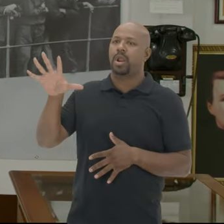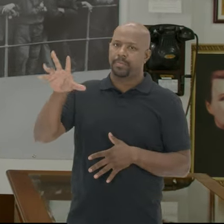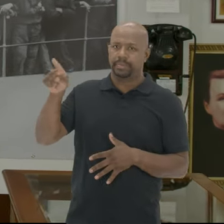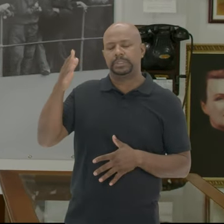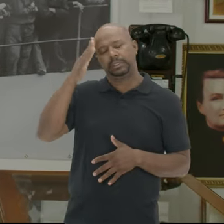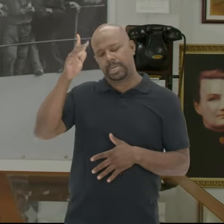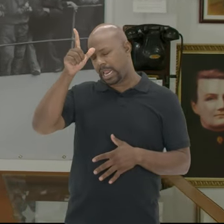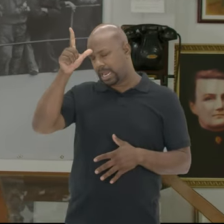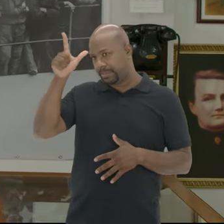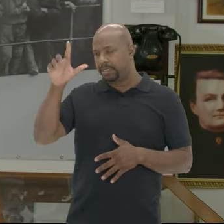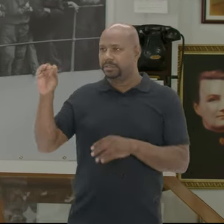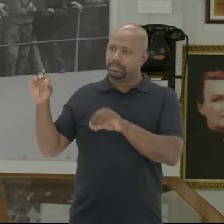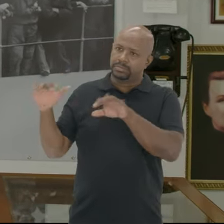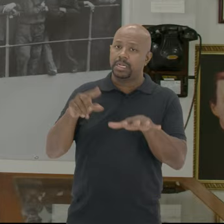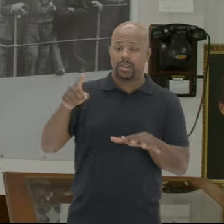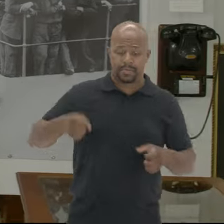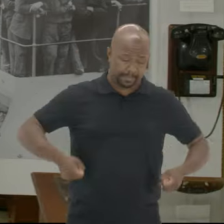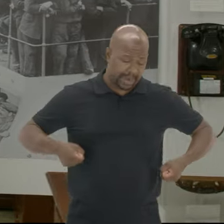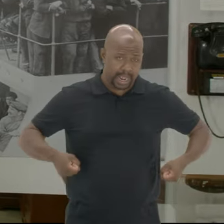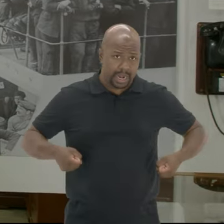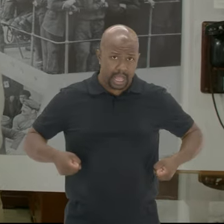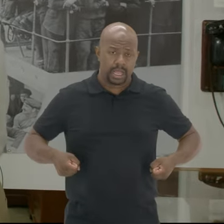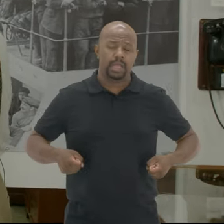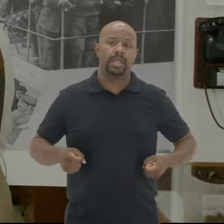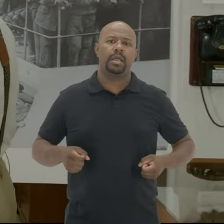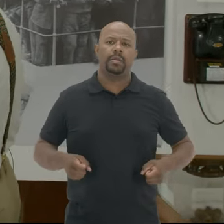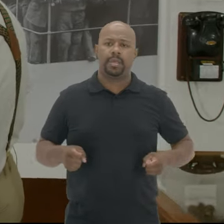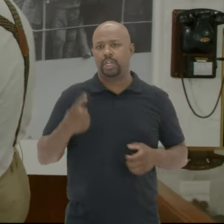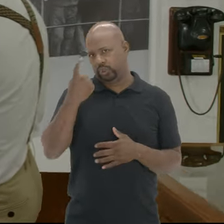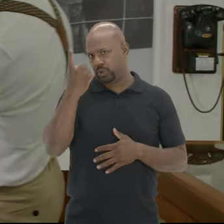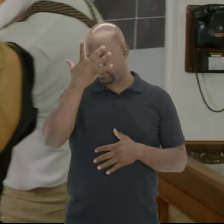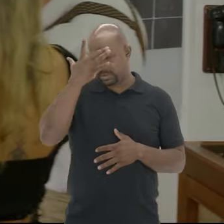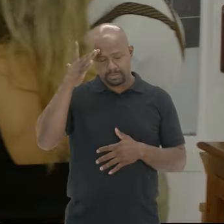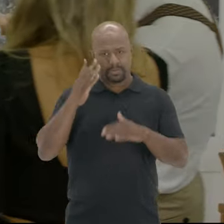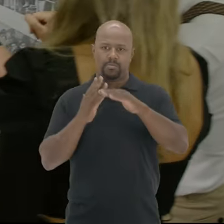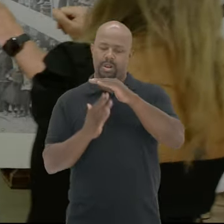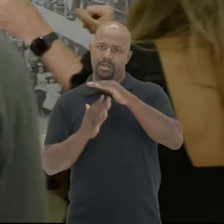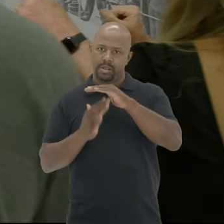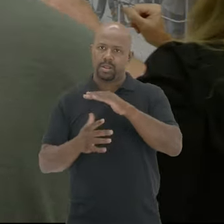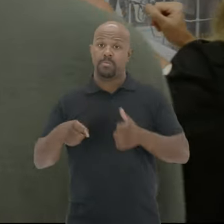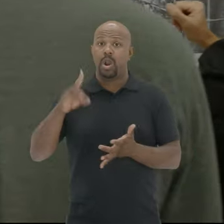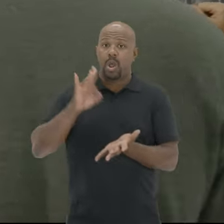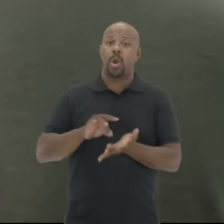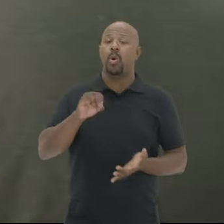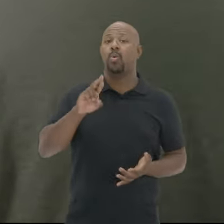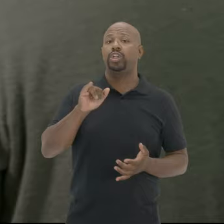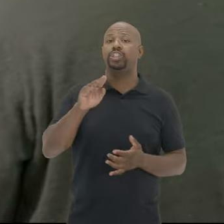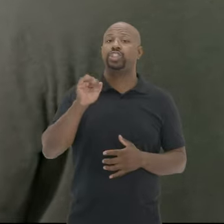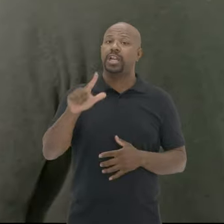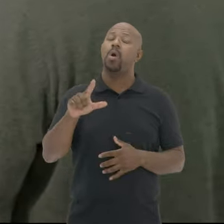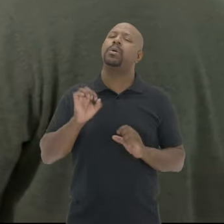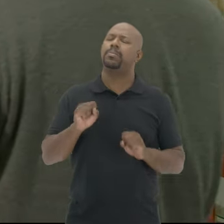eram italianos Que eram alemães Veja Ali tem uma mala Uma mala de um dos imigrantes Uma mala original